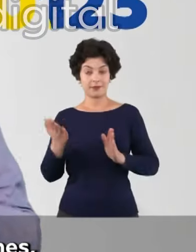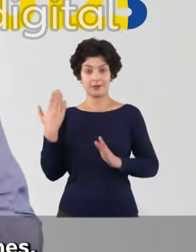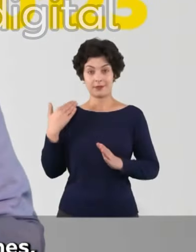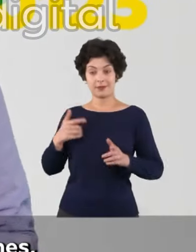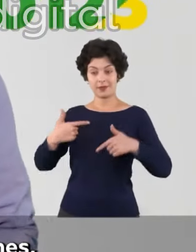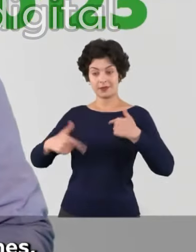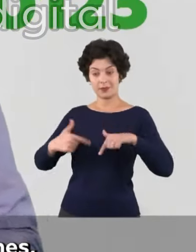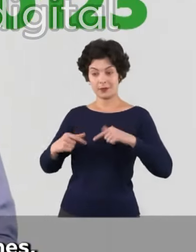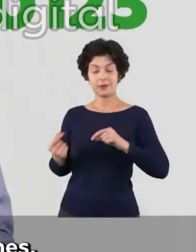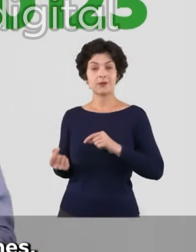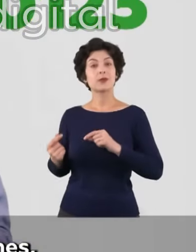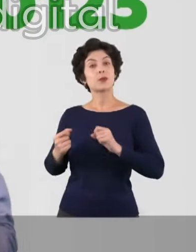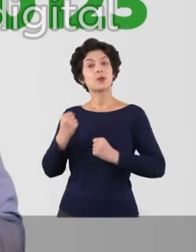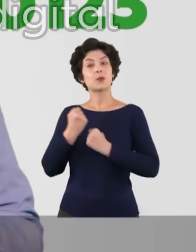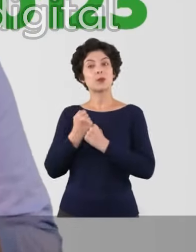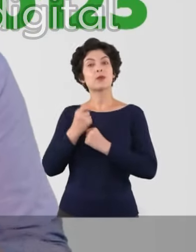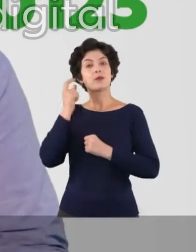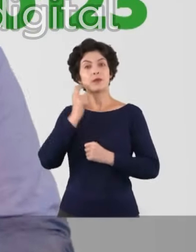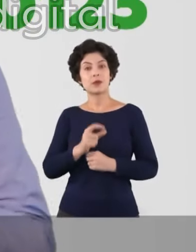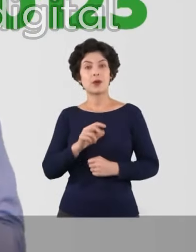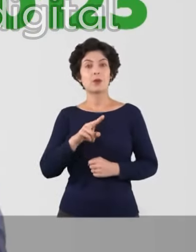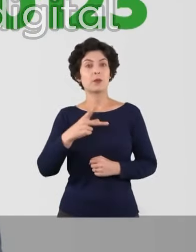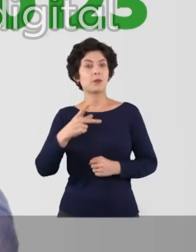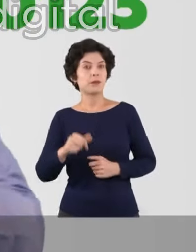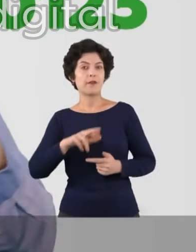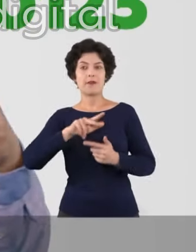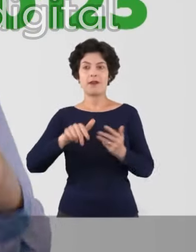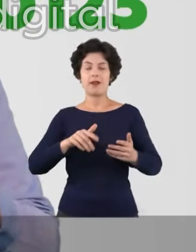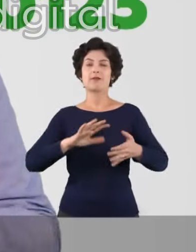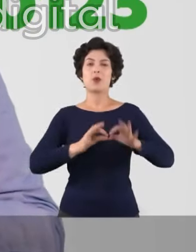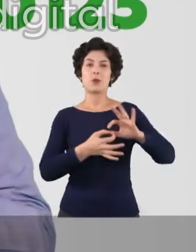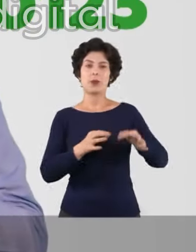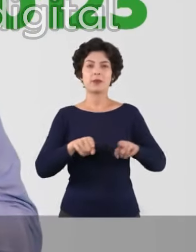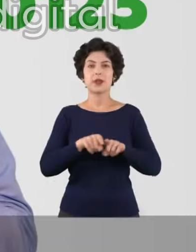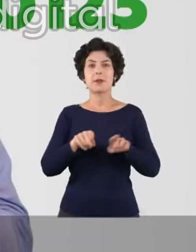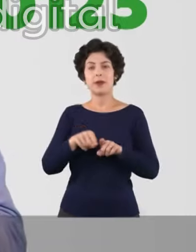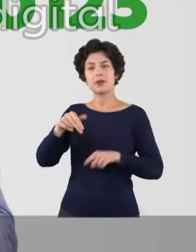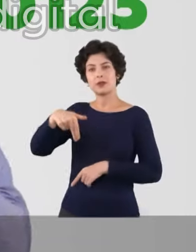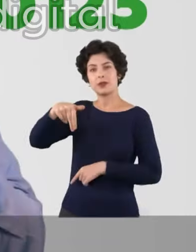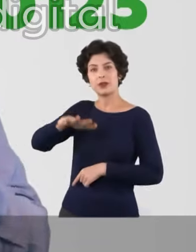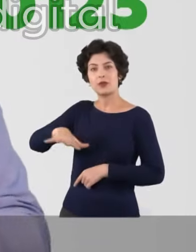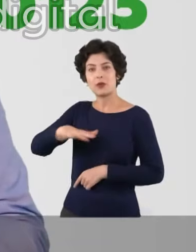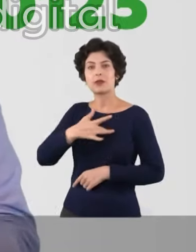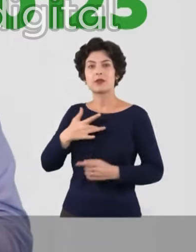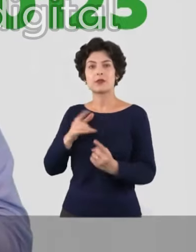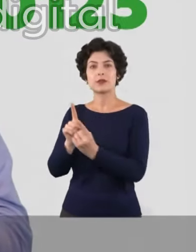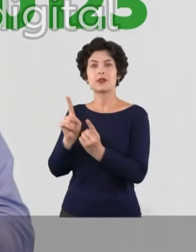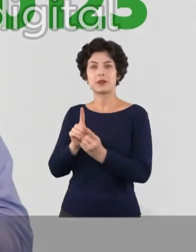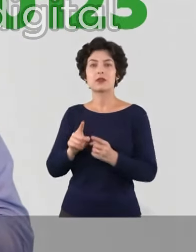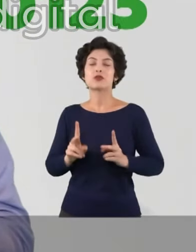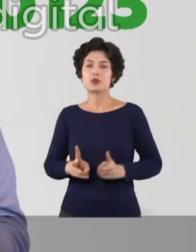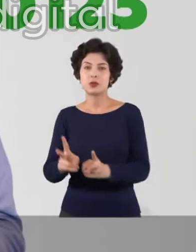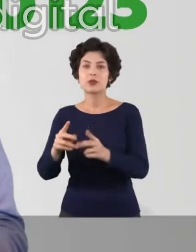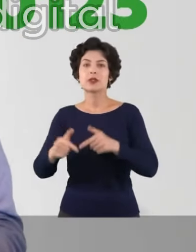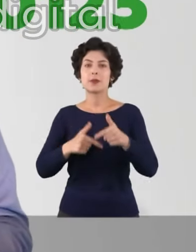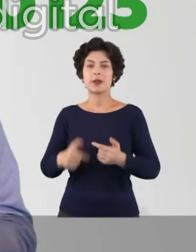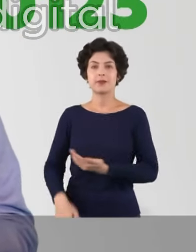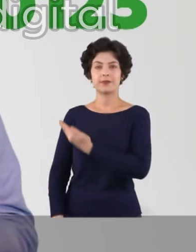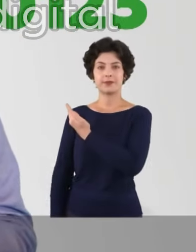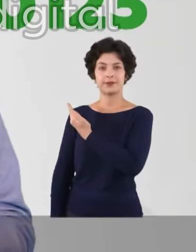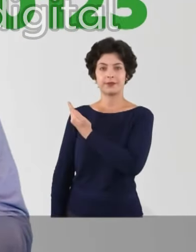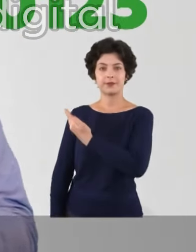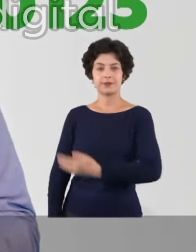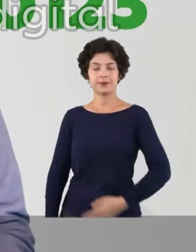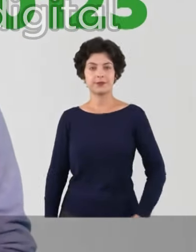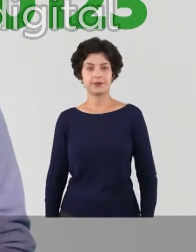No meu mandato, trouxe com Ricardo Nunes o Centro Olímpico, UPA três e Paulistão da Saúde para a Zona Norte. Com o seu voto, vou continuar esse trabalho. Danilo do Poço